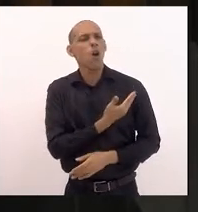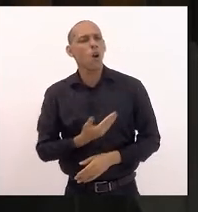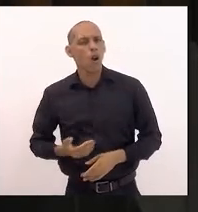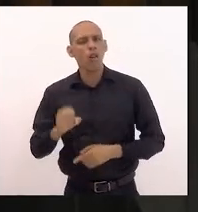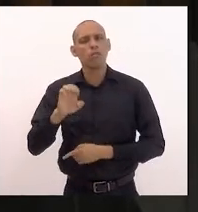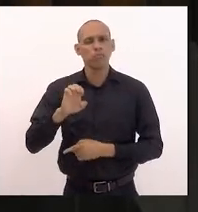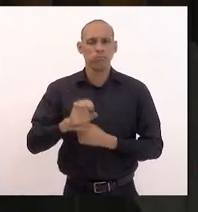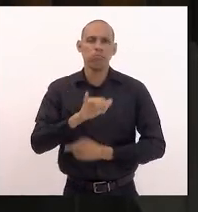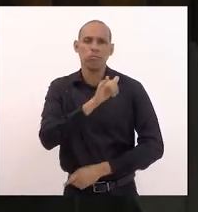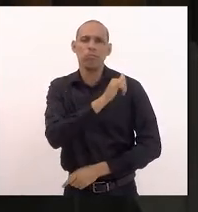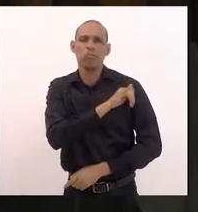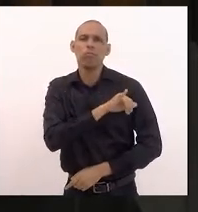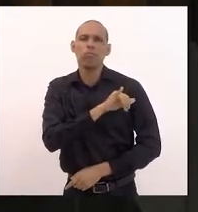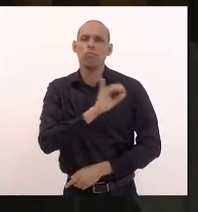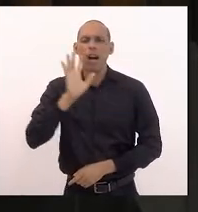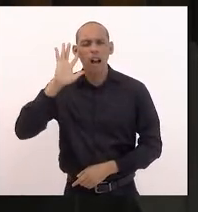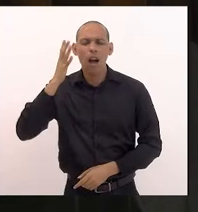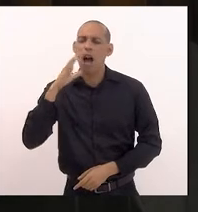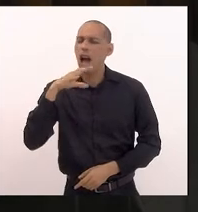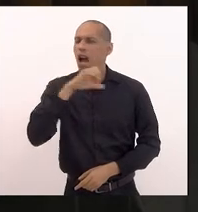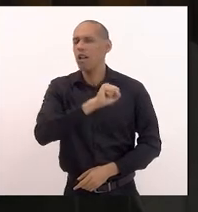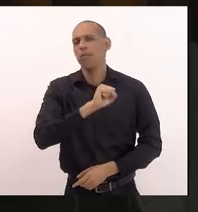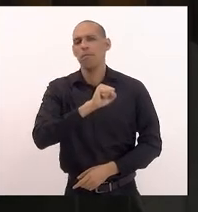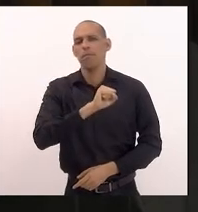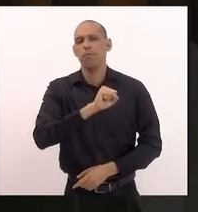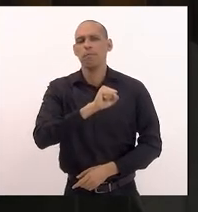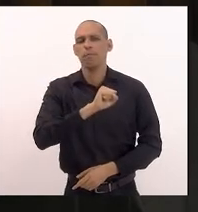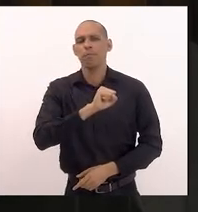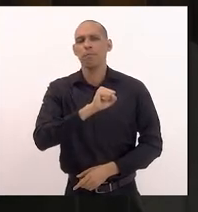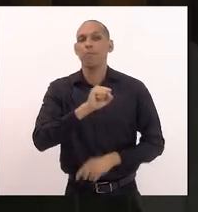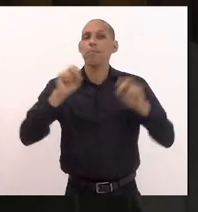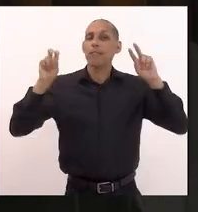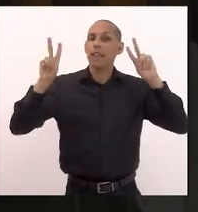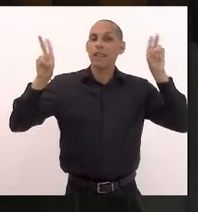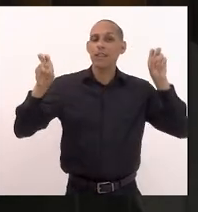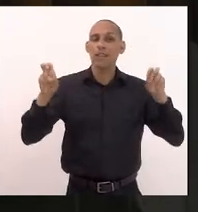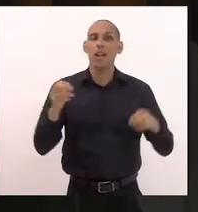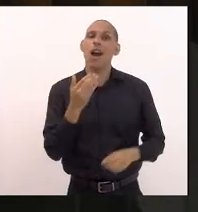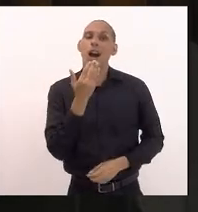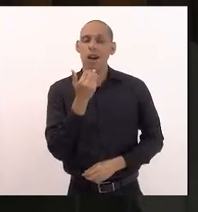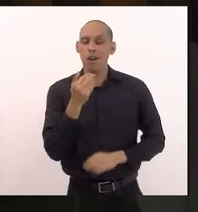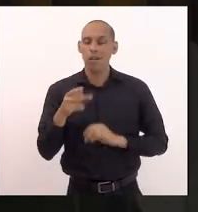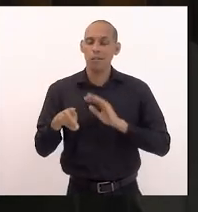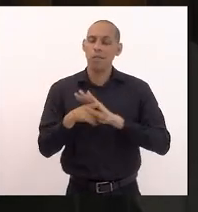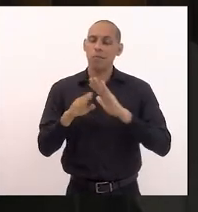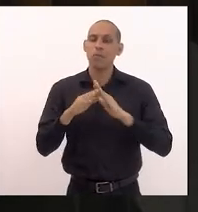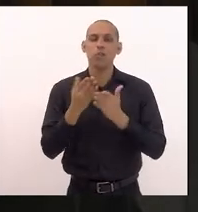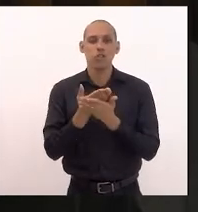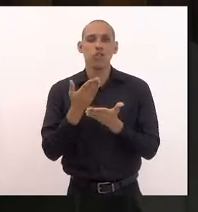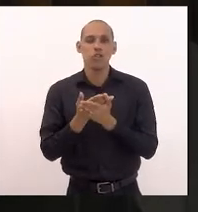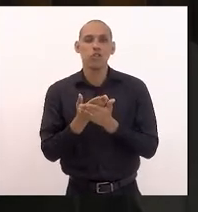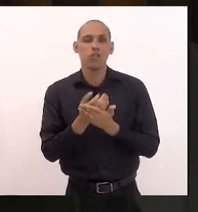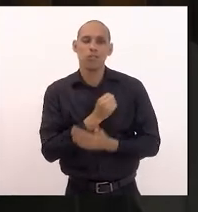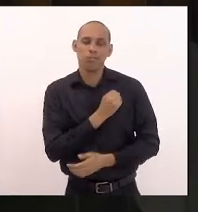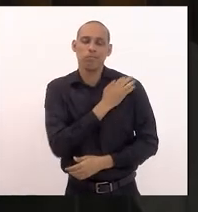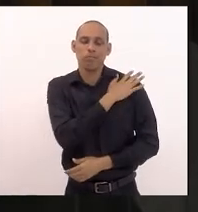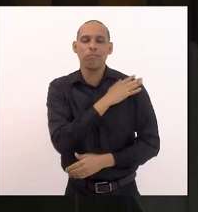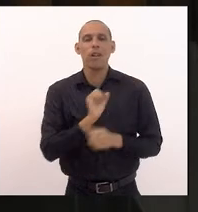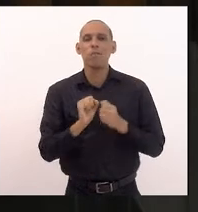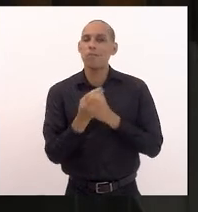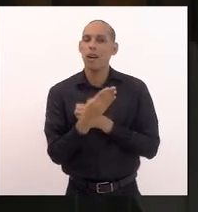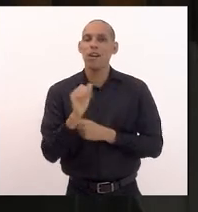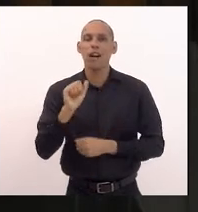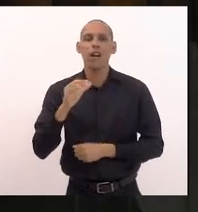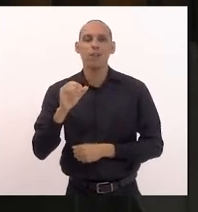resolver o mais breve possível essa questão da merenda na escola militar no bairro açude segundo